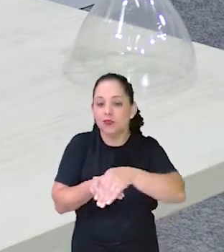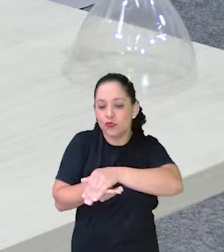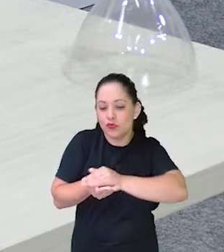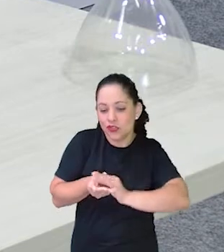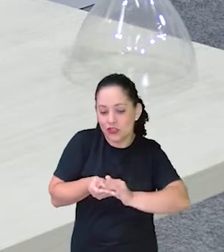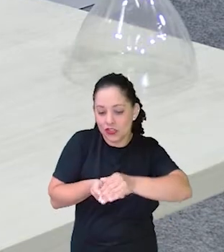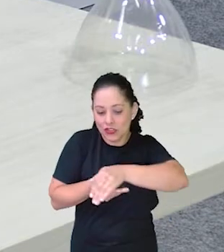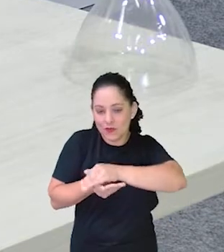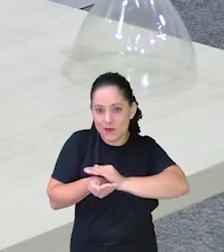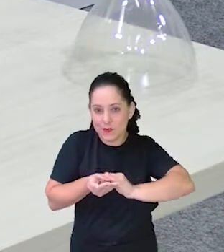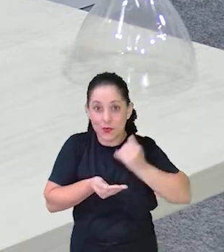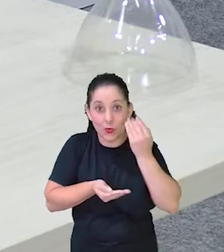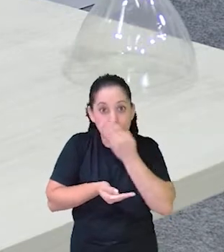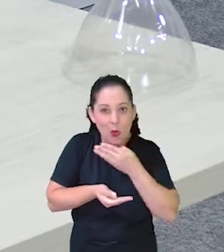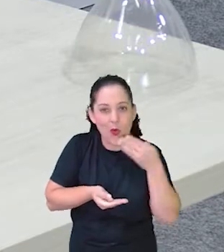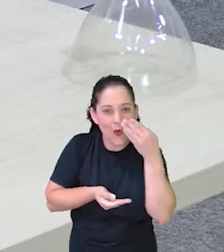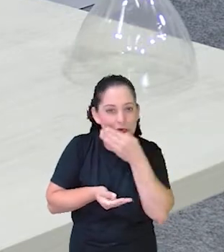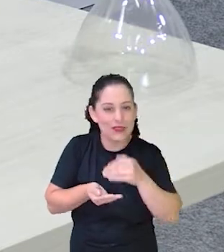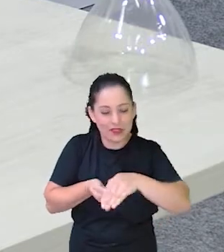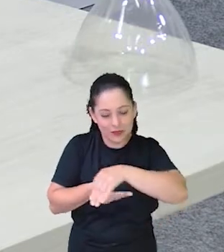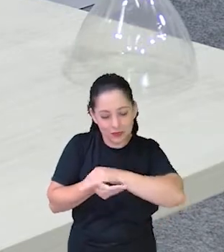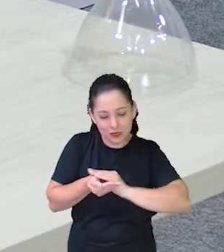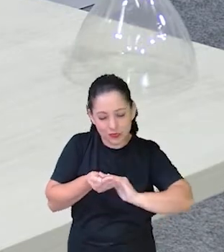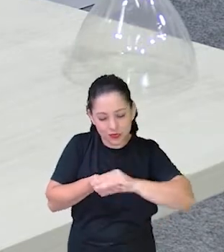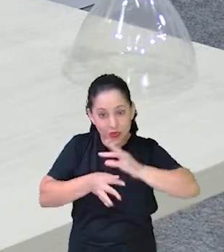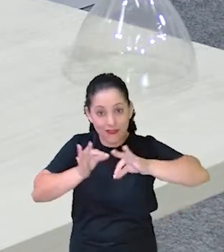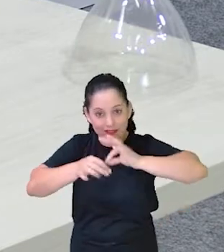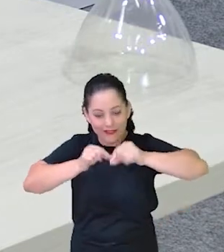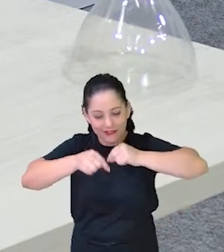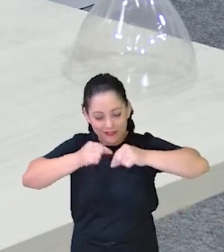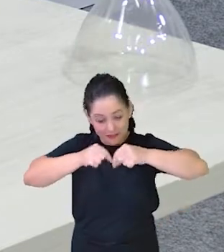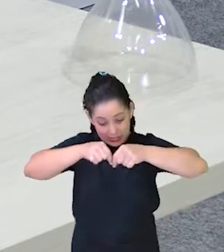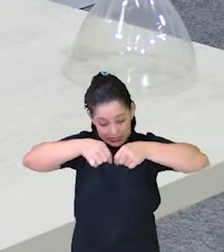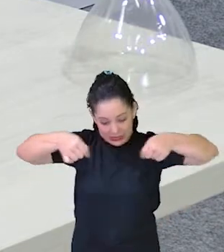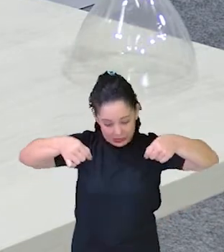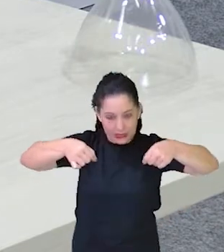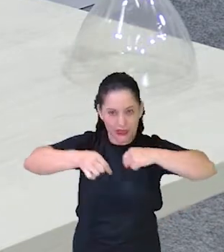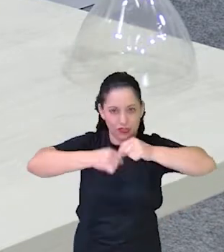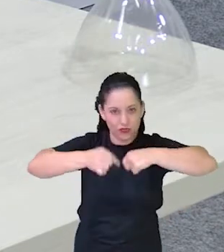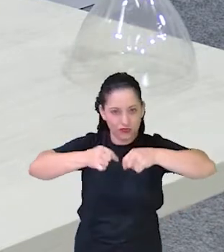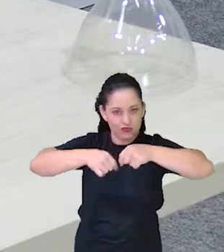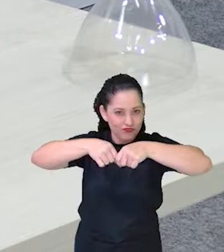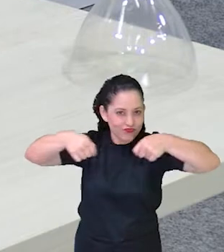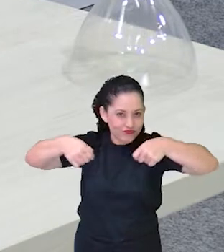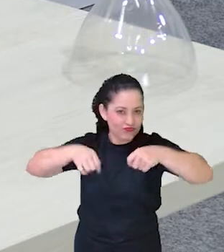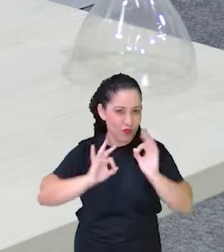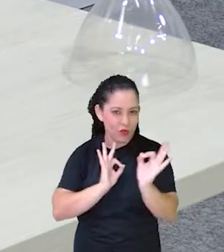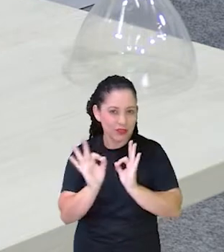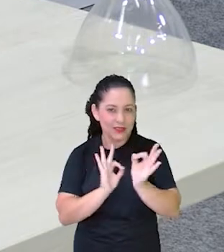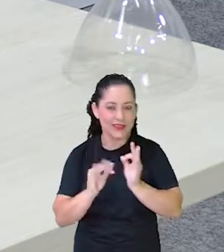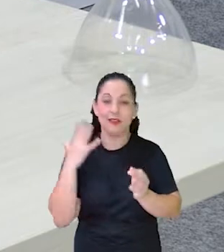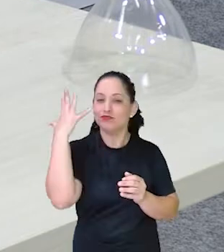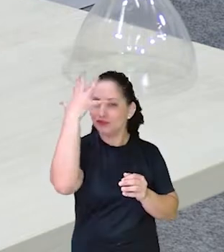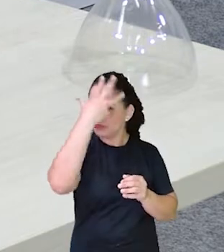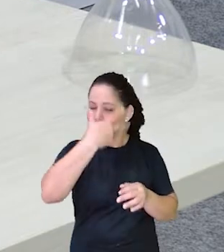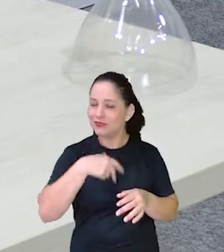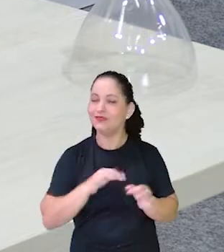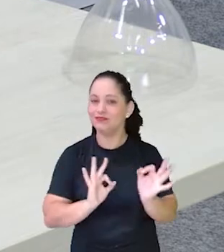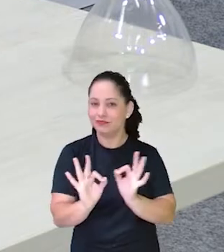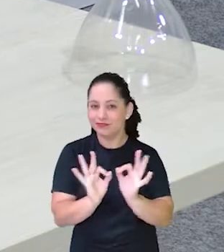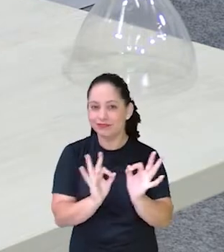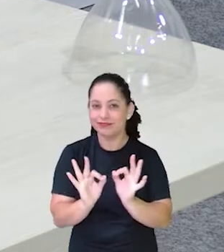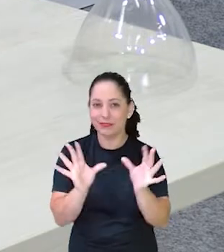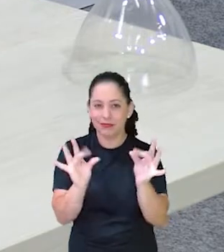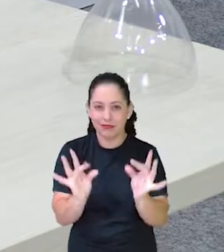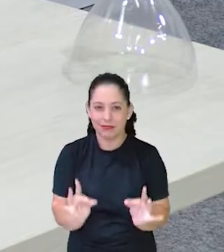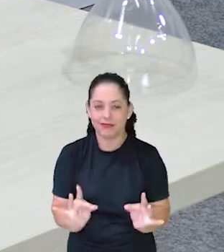Você pode fazer Os doces Você pode colocar Umas fitinhas Caindo assim Dar uma Enfeitada Nessa tua cestinha Tá